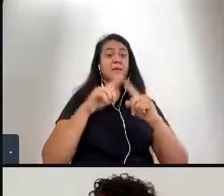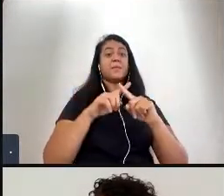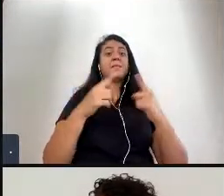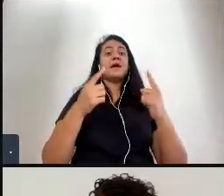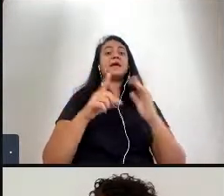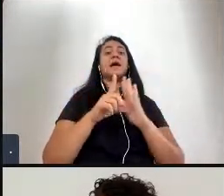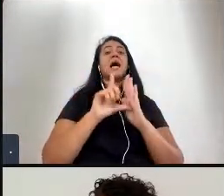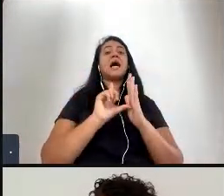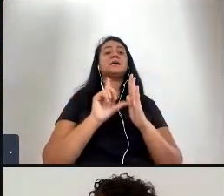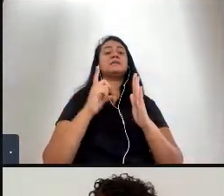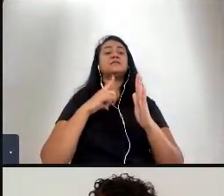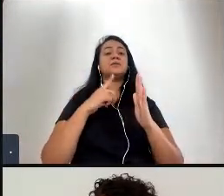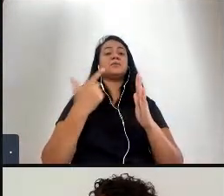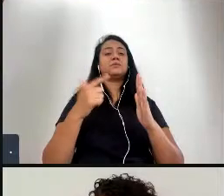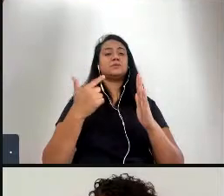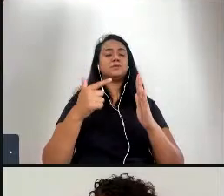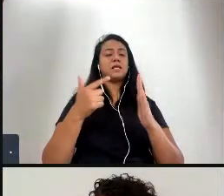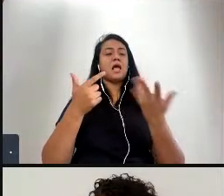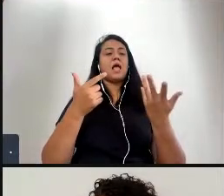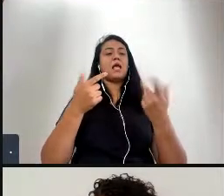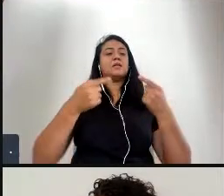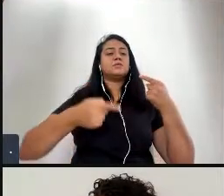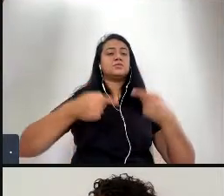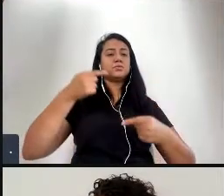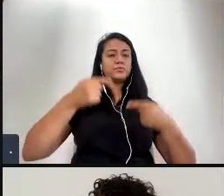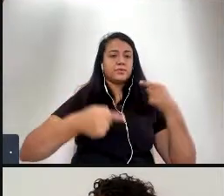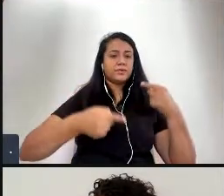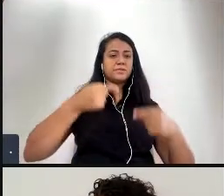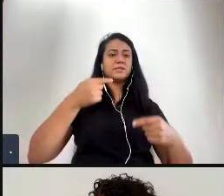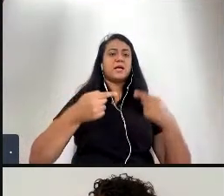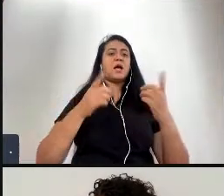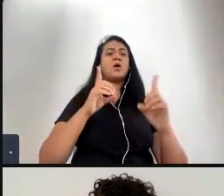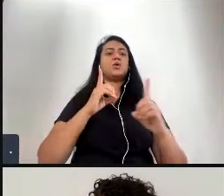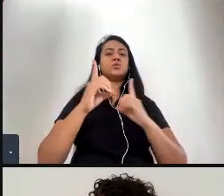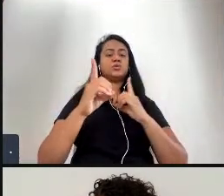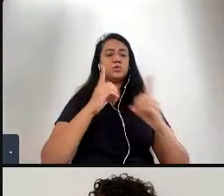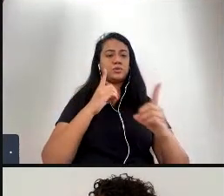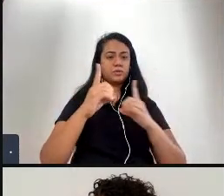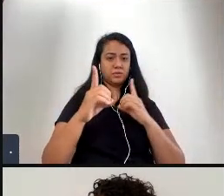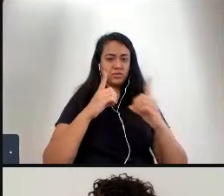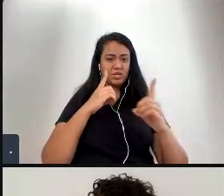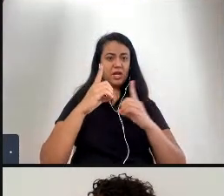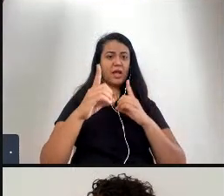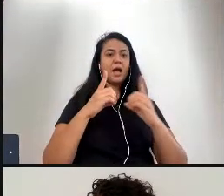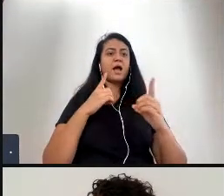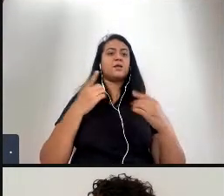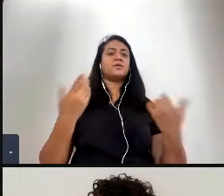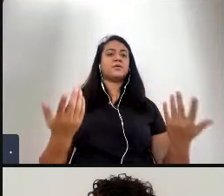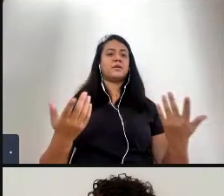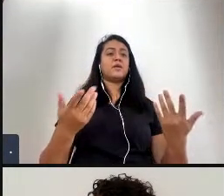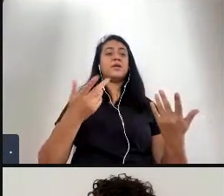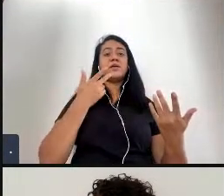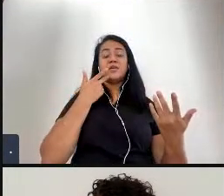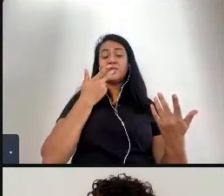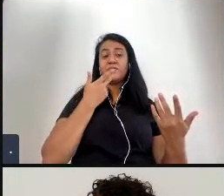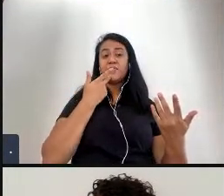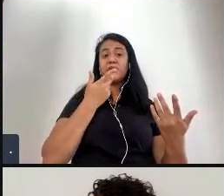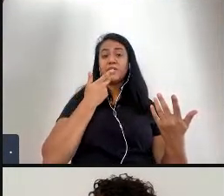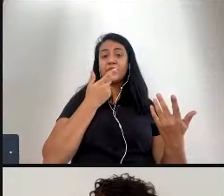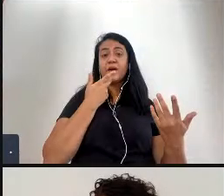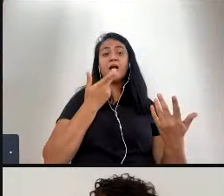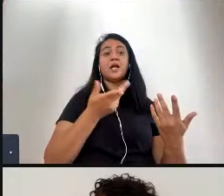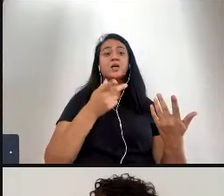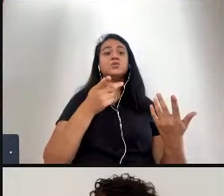esse tipo de discussão de diálogo e novamente falando do conflito que ninguém está pensando no conflito